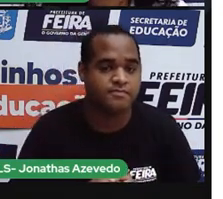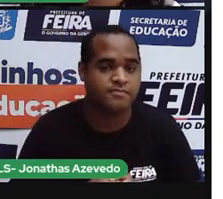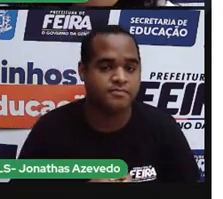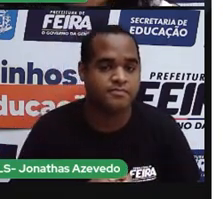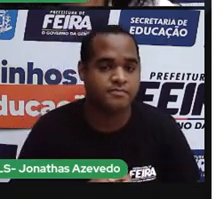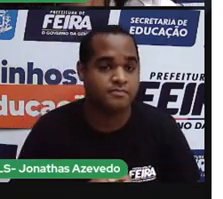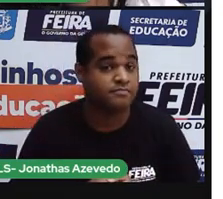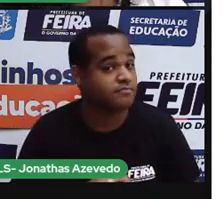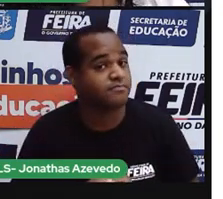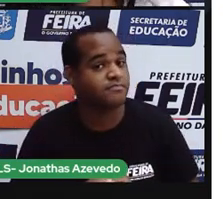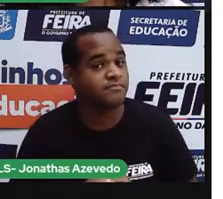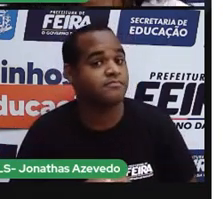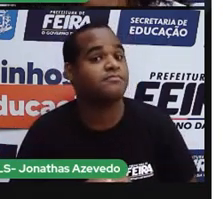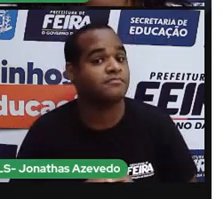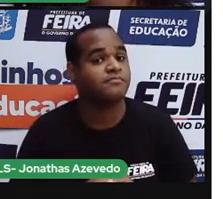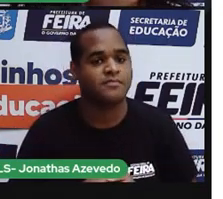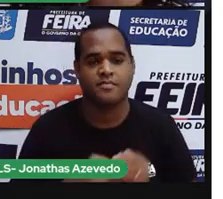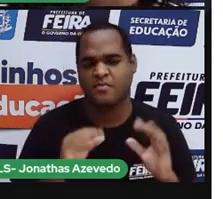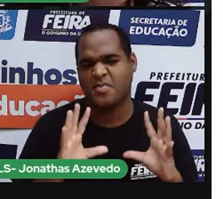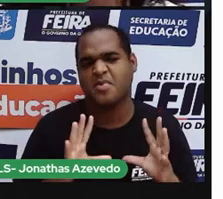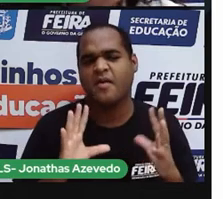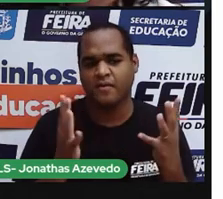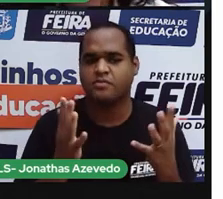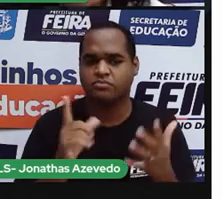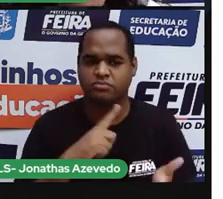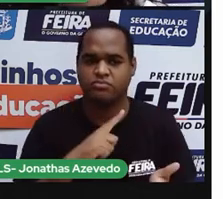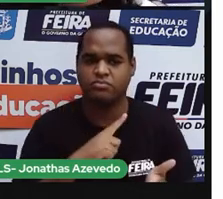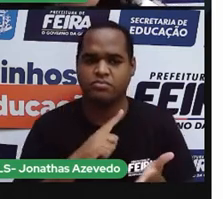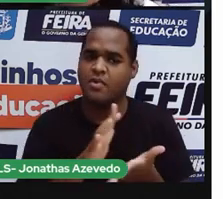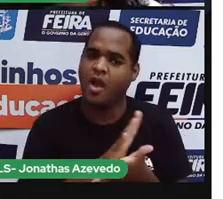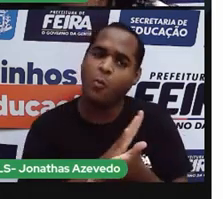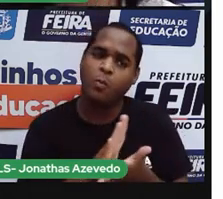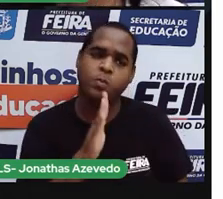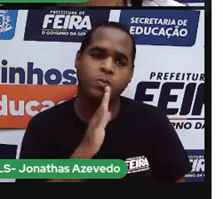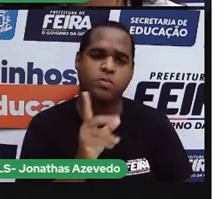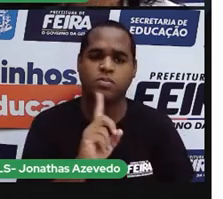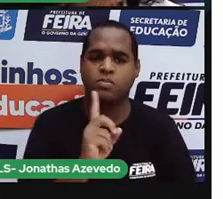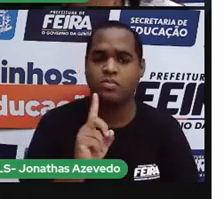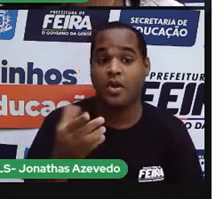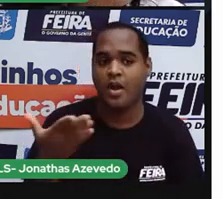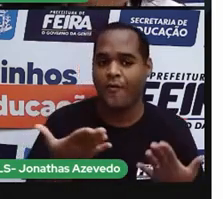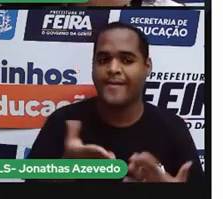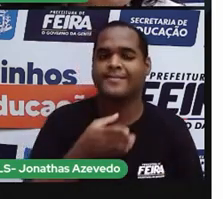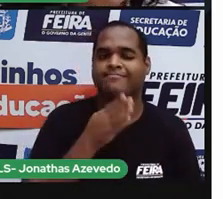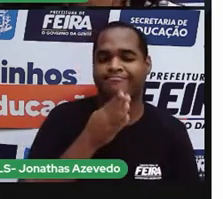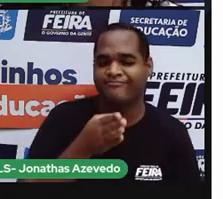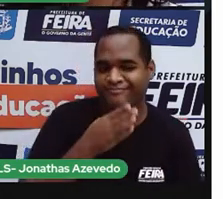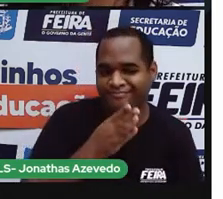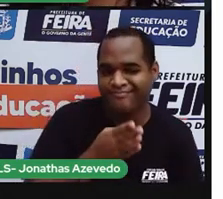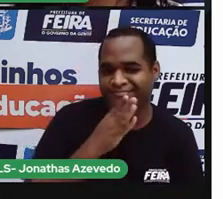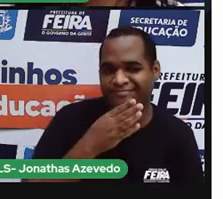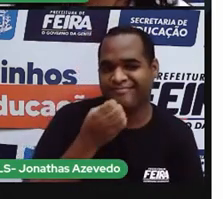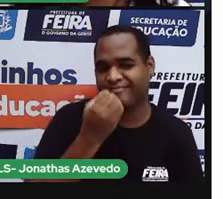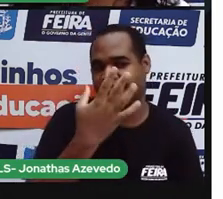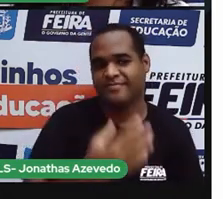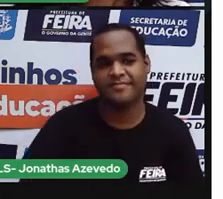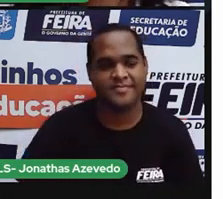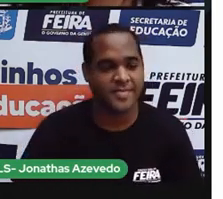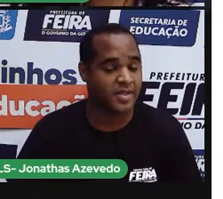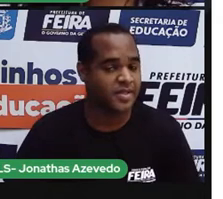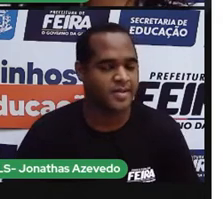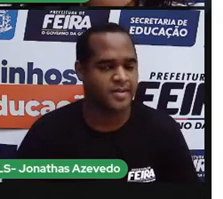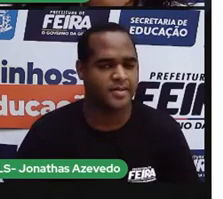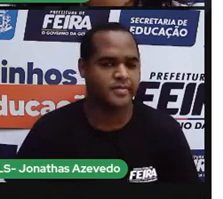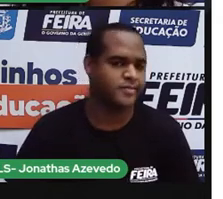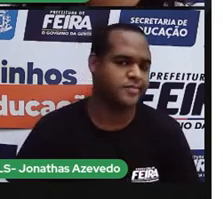Ok? Tem festas que a gente não conhecia, né? Mas agora a gente já conhece. De